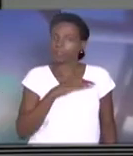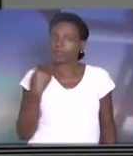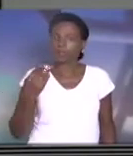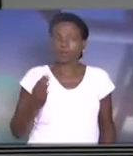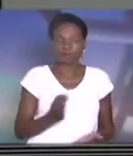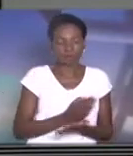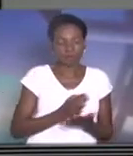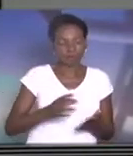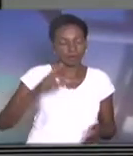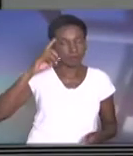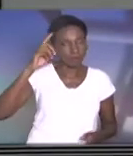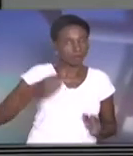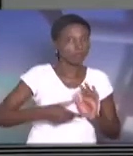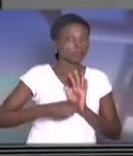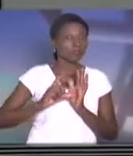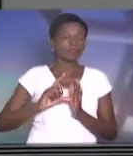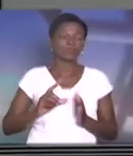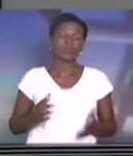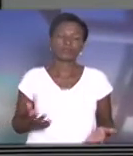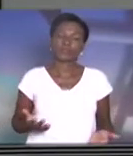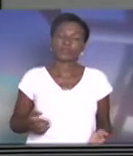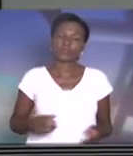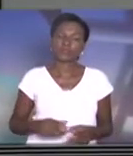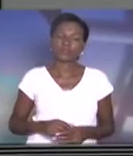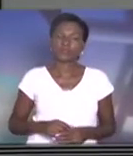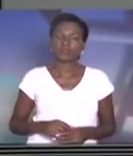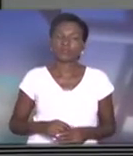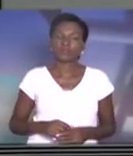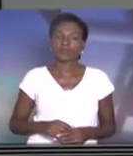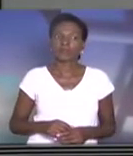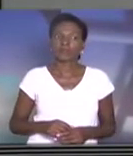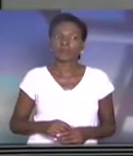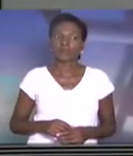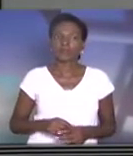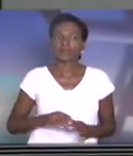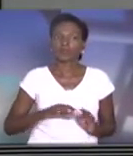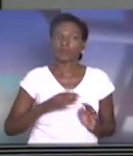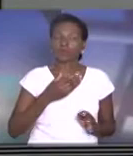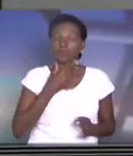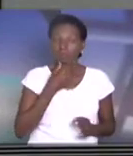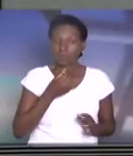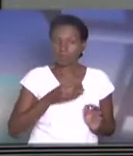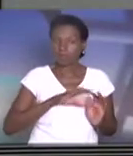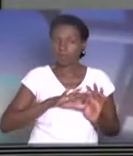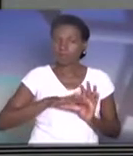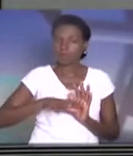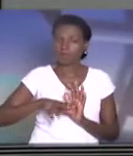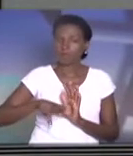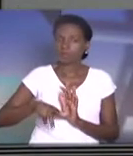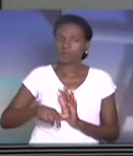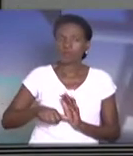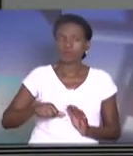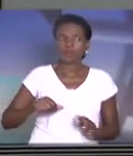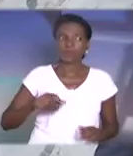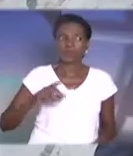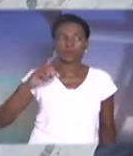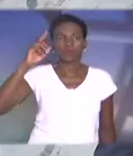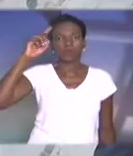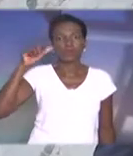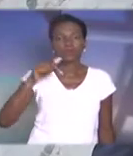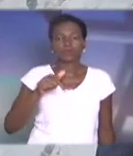Ele participou de um roubo no dia 7,